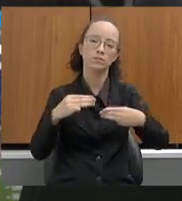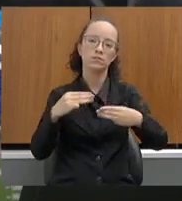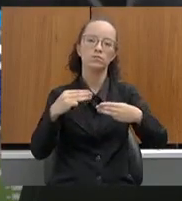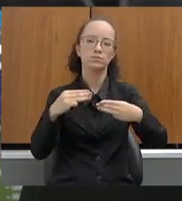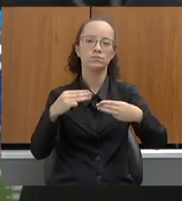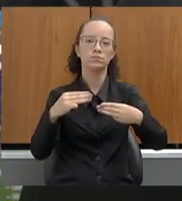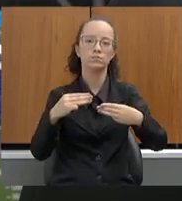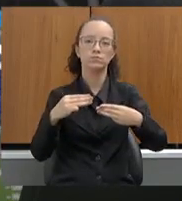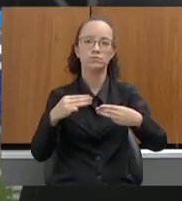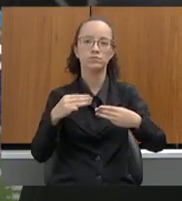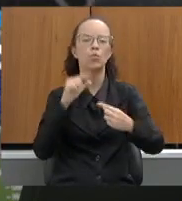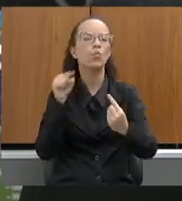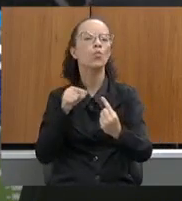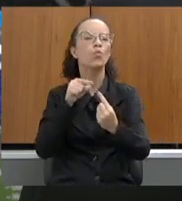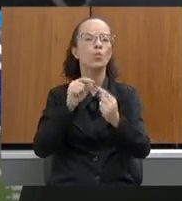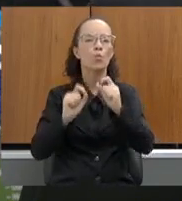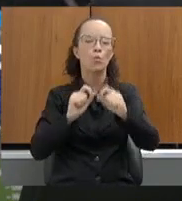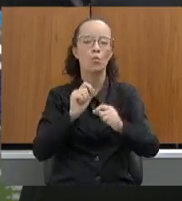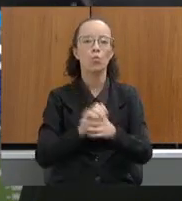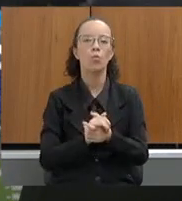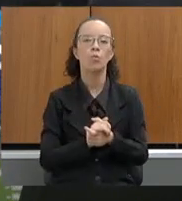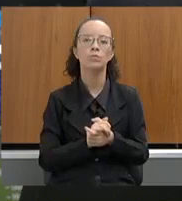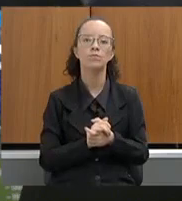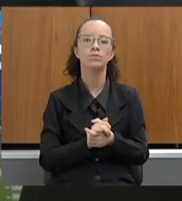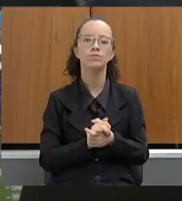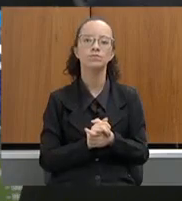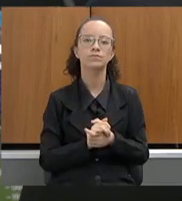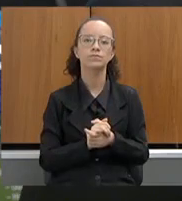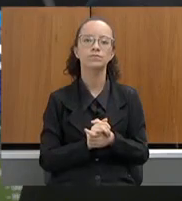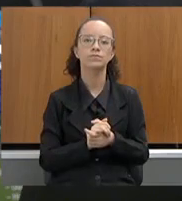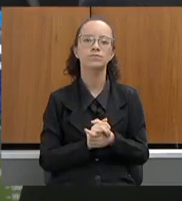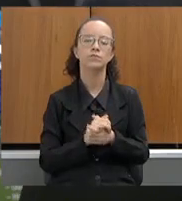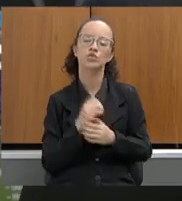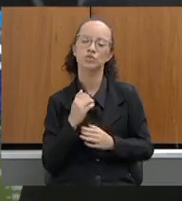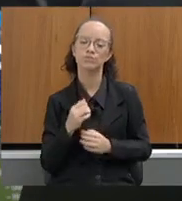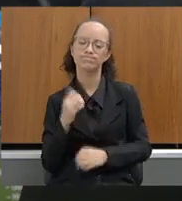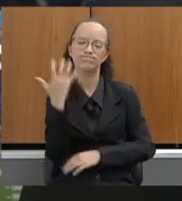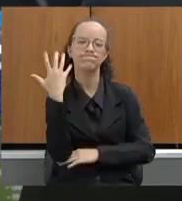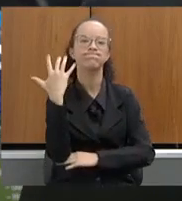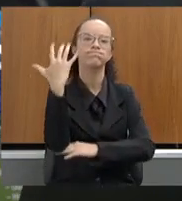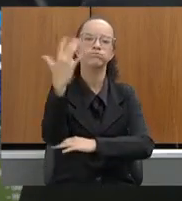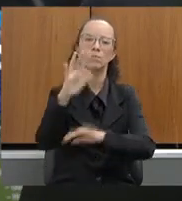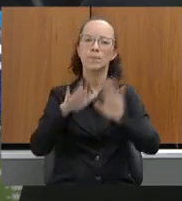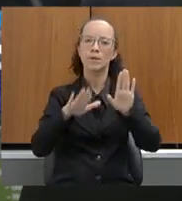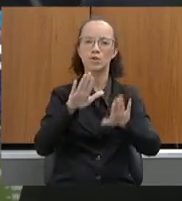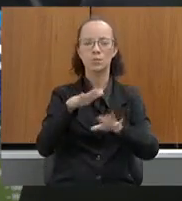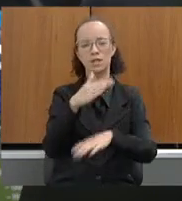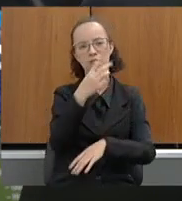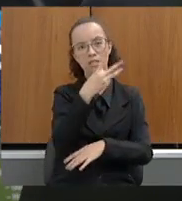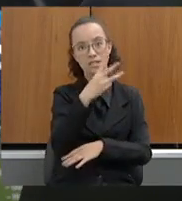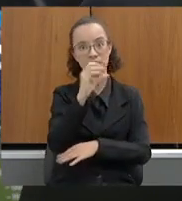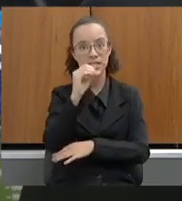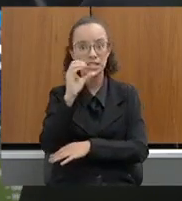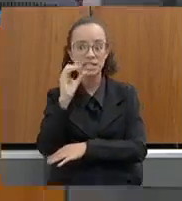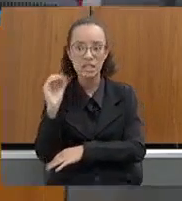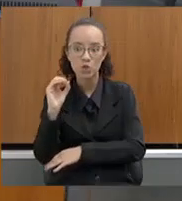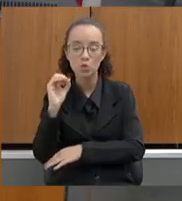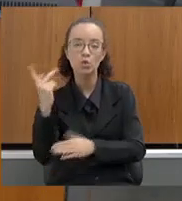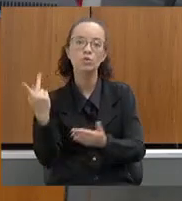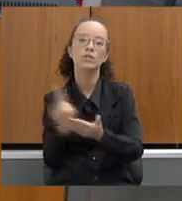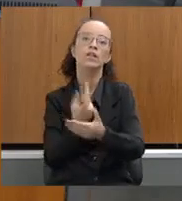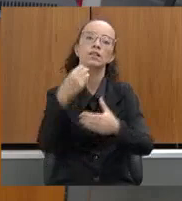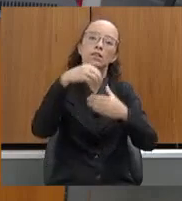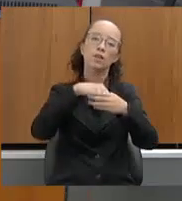cujo objeto constitui a regularização ambiental de cerca de 300 empreendimentos na região de Ubar, que